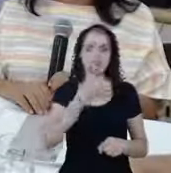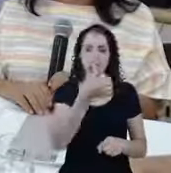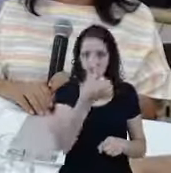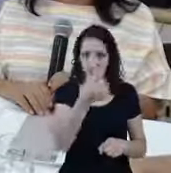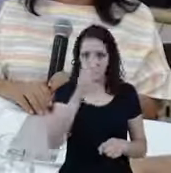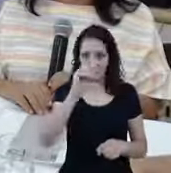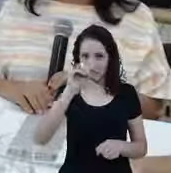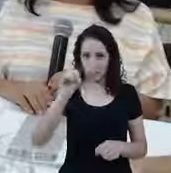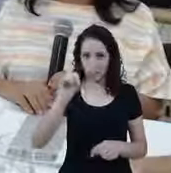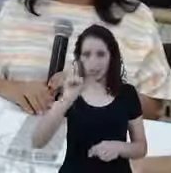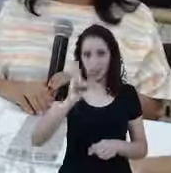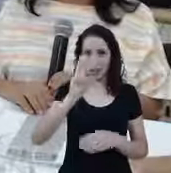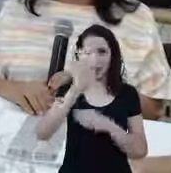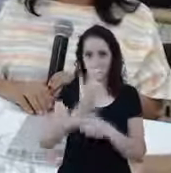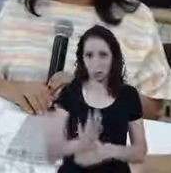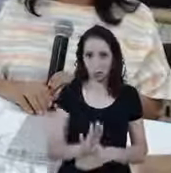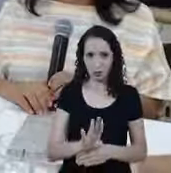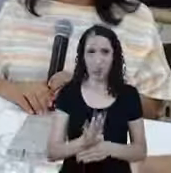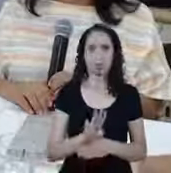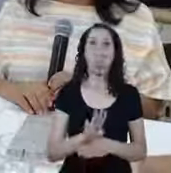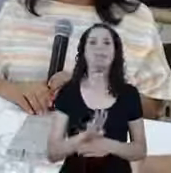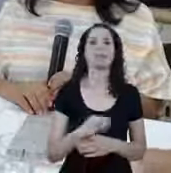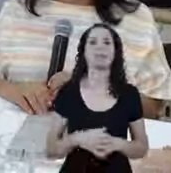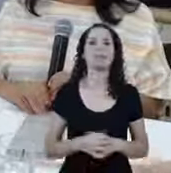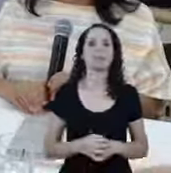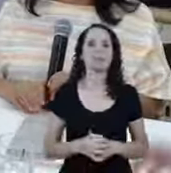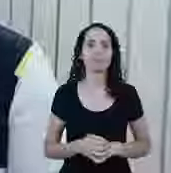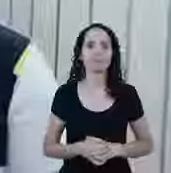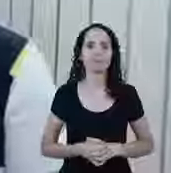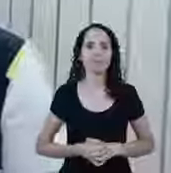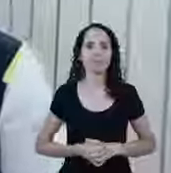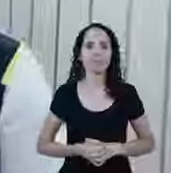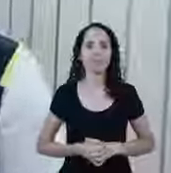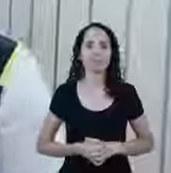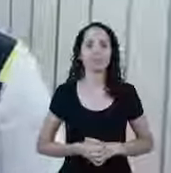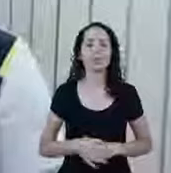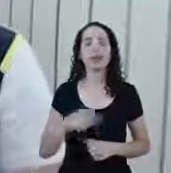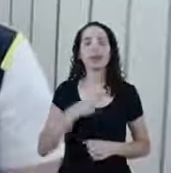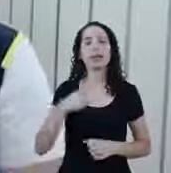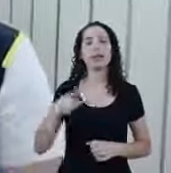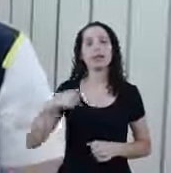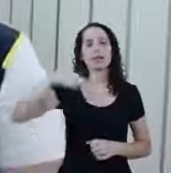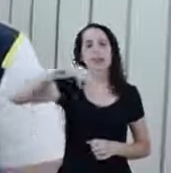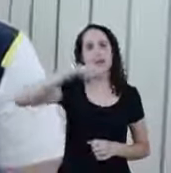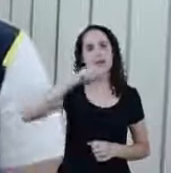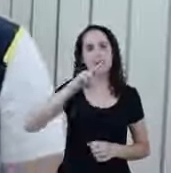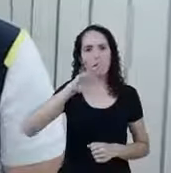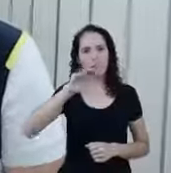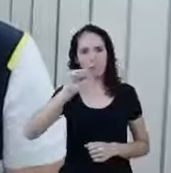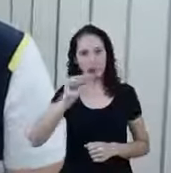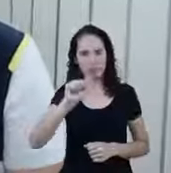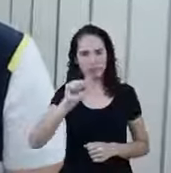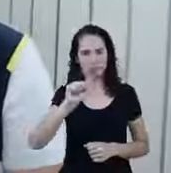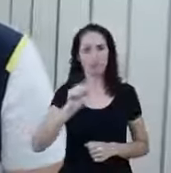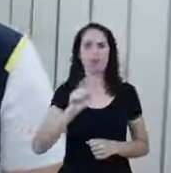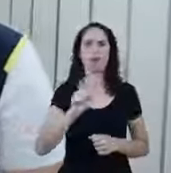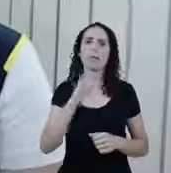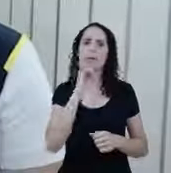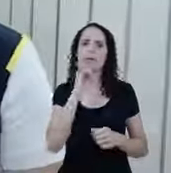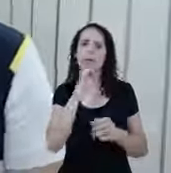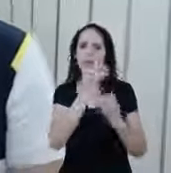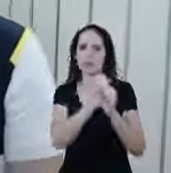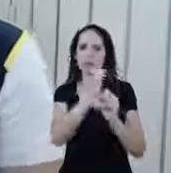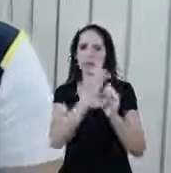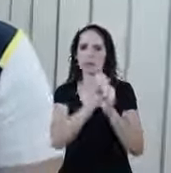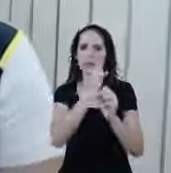família Então um núcleo familiar pode receber até 1.200 reais Pastora Marcia, na questão de contabilidade, a pessoa